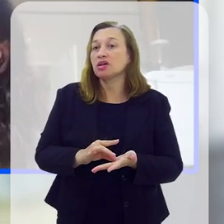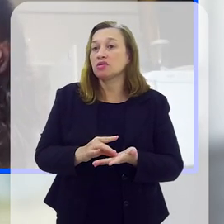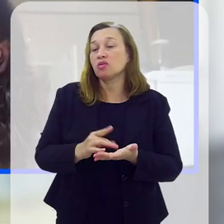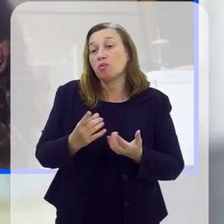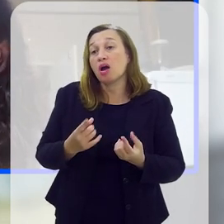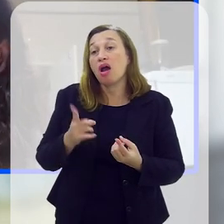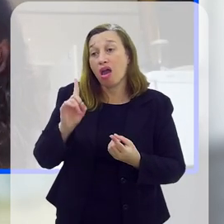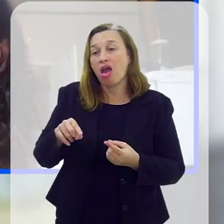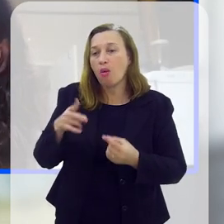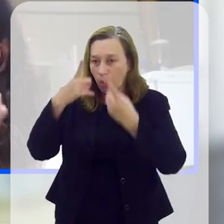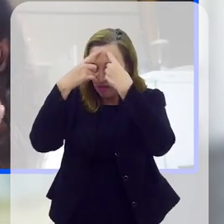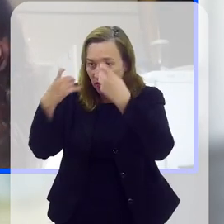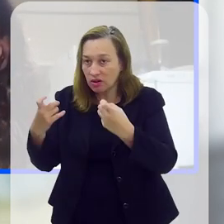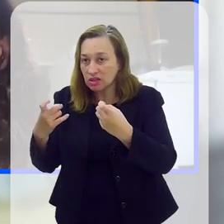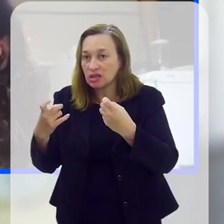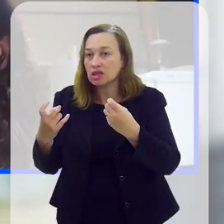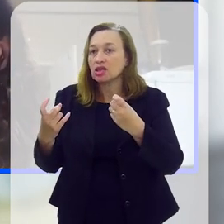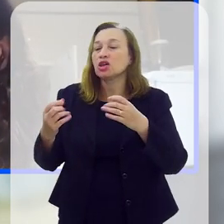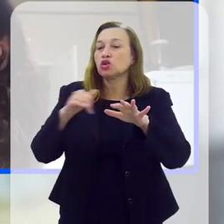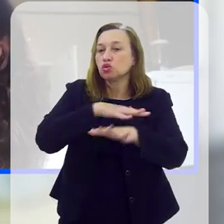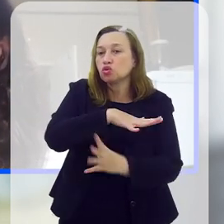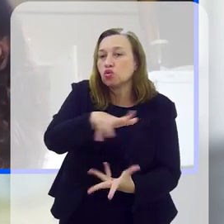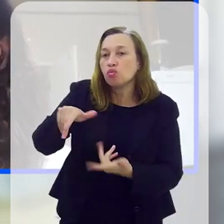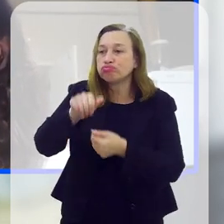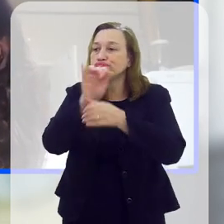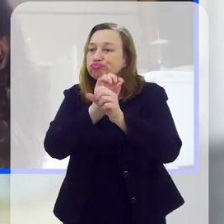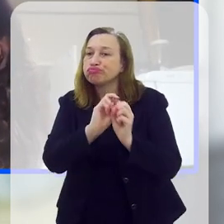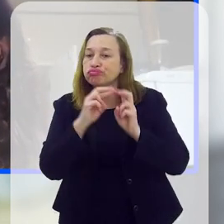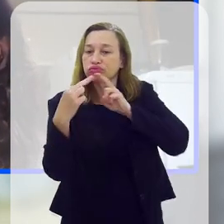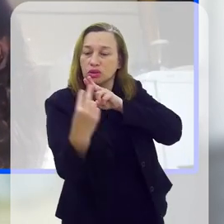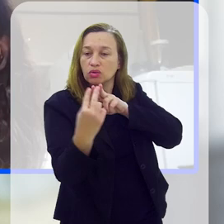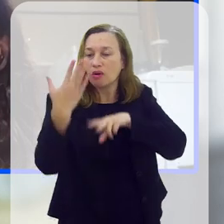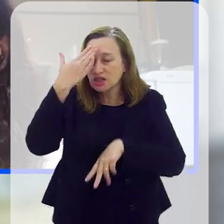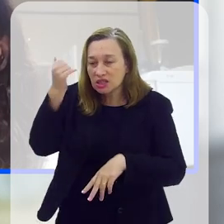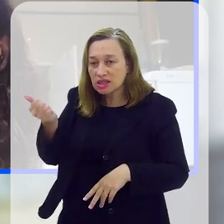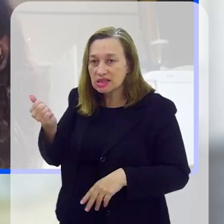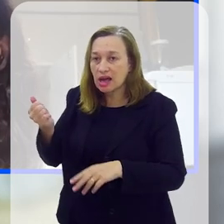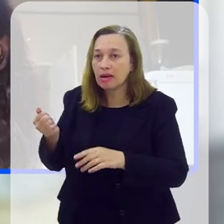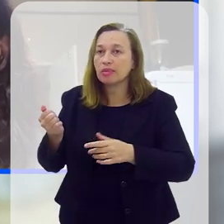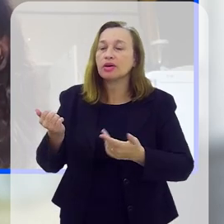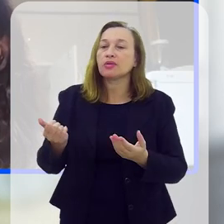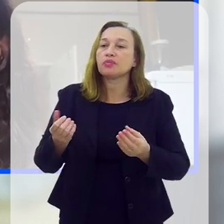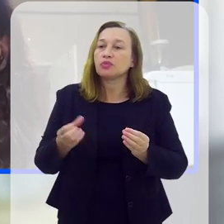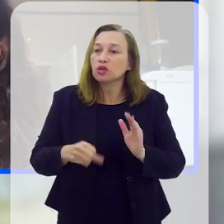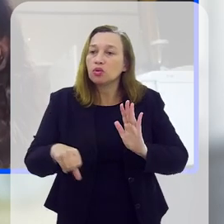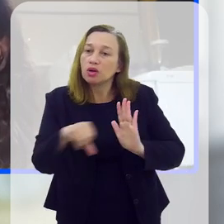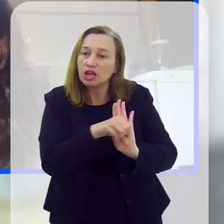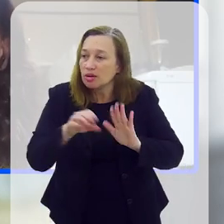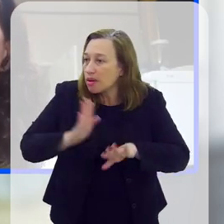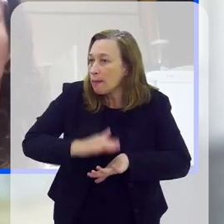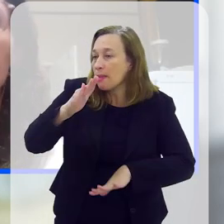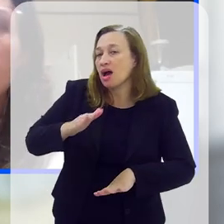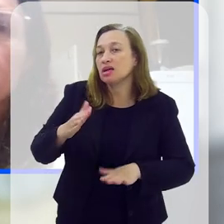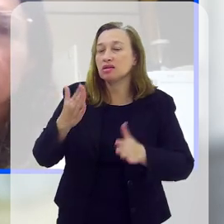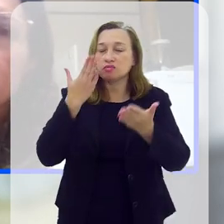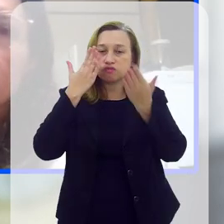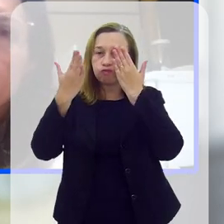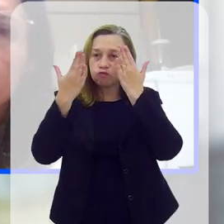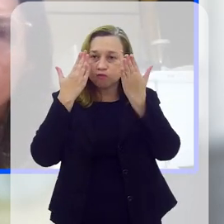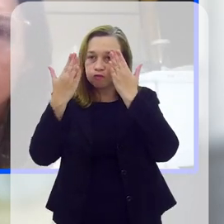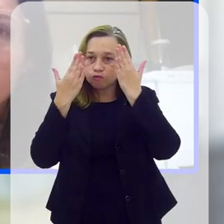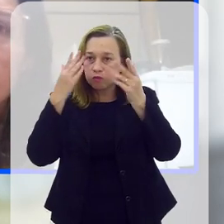a perpetuação dessa violência, porque no meio virtual a gente sabe que potencializa muito mais, né, aquela violação, por exemplo, violência moral,